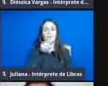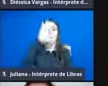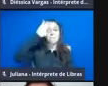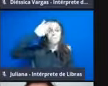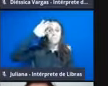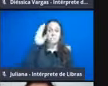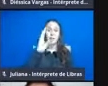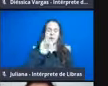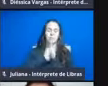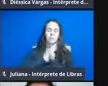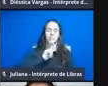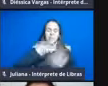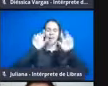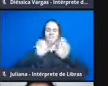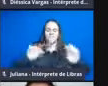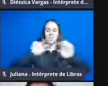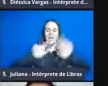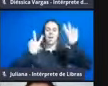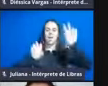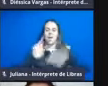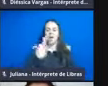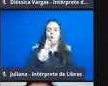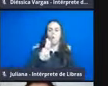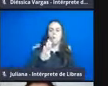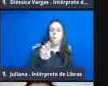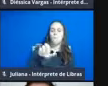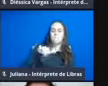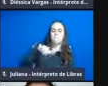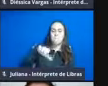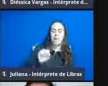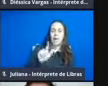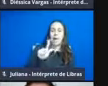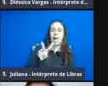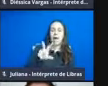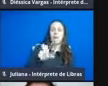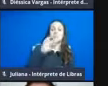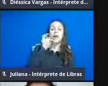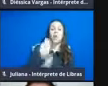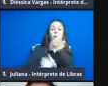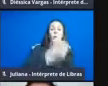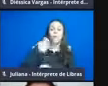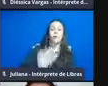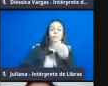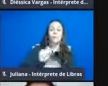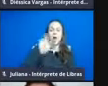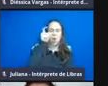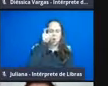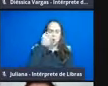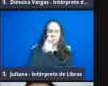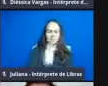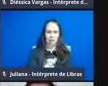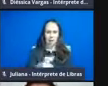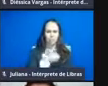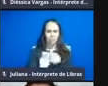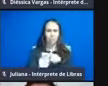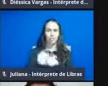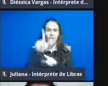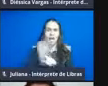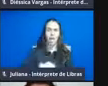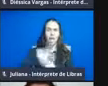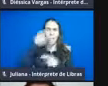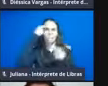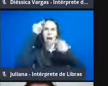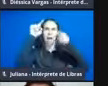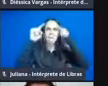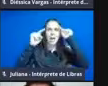frase do Rubem Alves, que é justamente, né, que a curiosidade é o que faz coçar as ideias. A gente